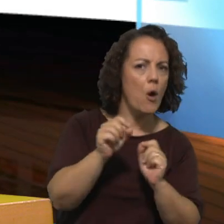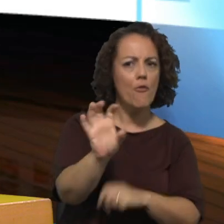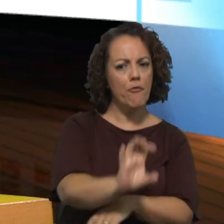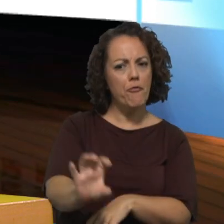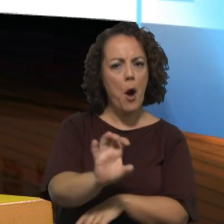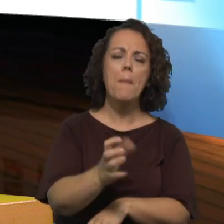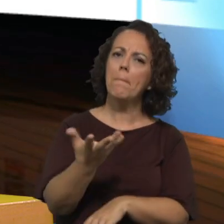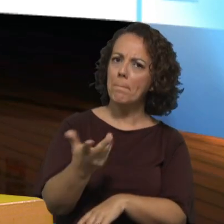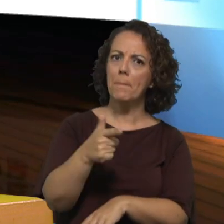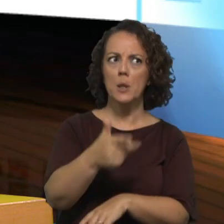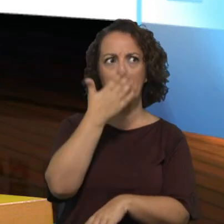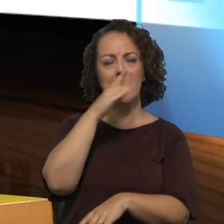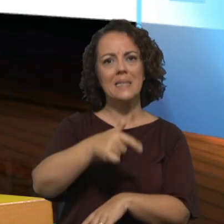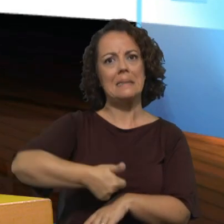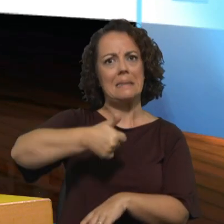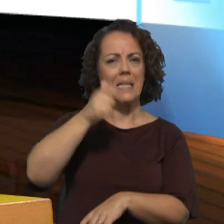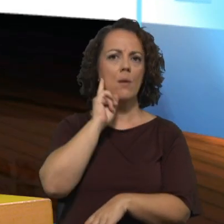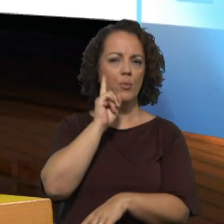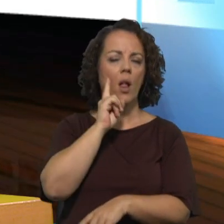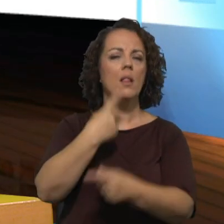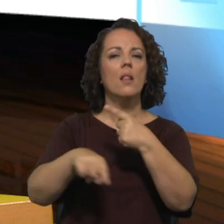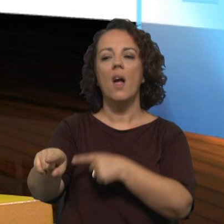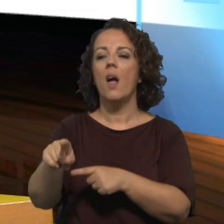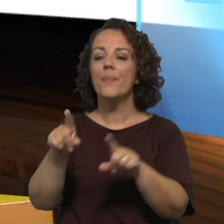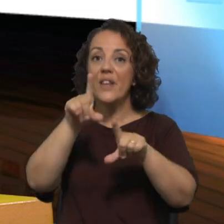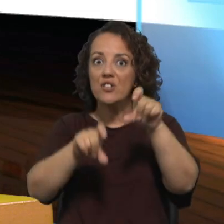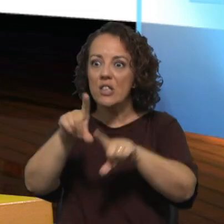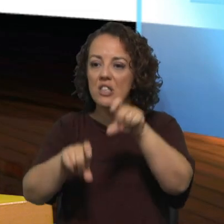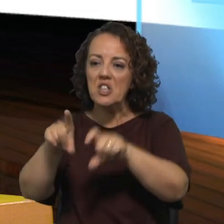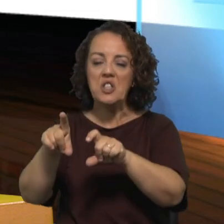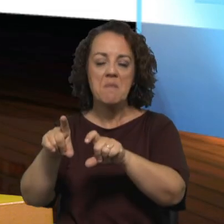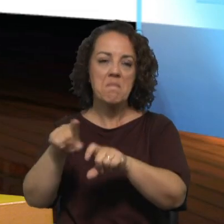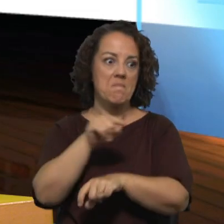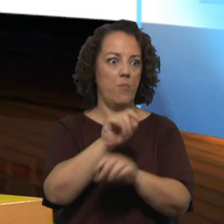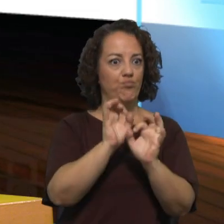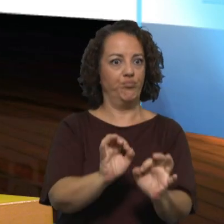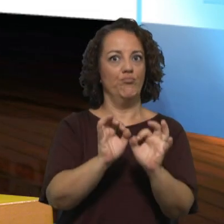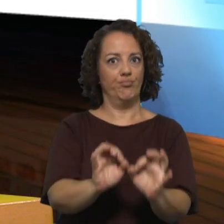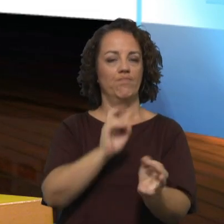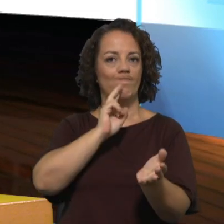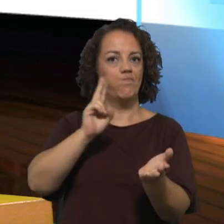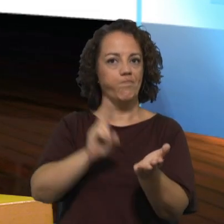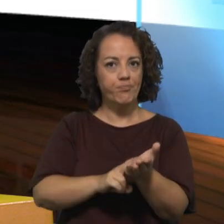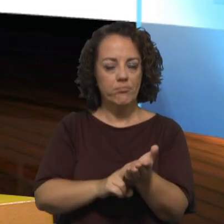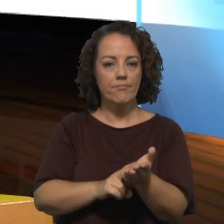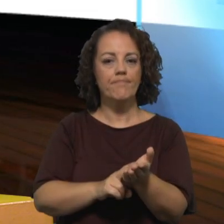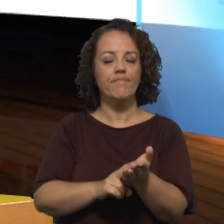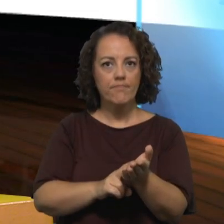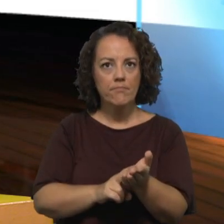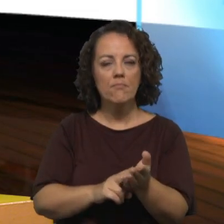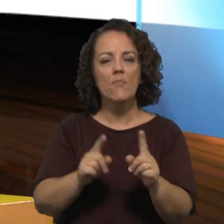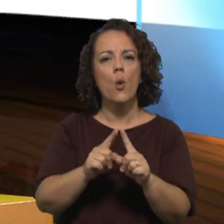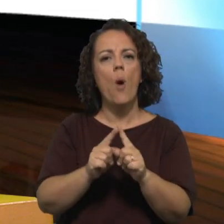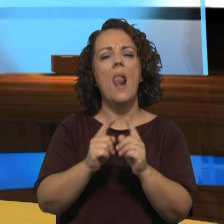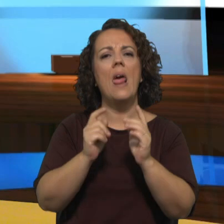simbolicamente, seja mais importante do que as questões estatísticas. É um Sino, efetivamente, em que se passa uma imagem de igreja